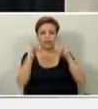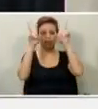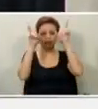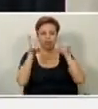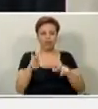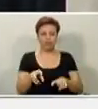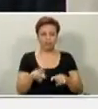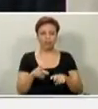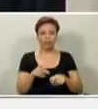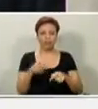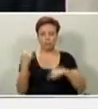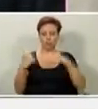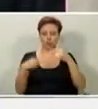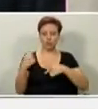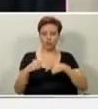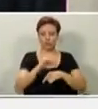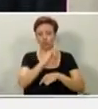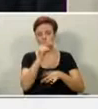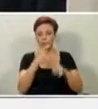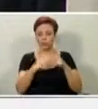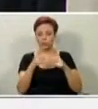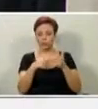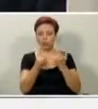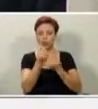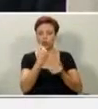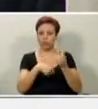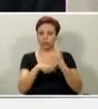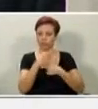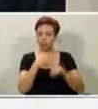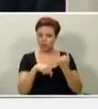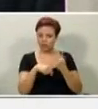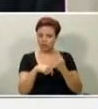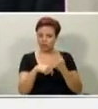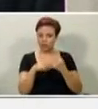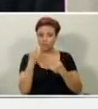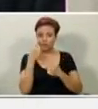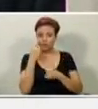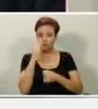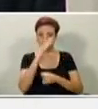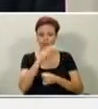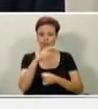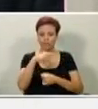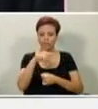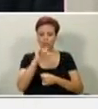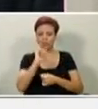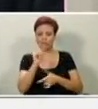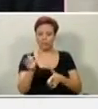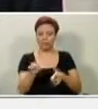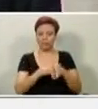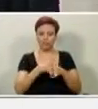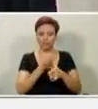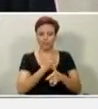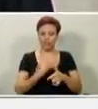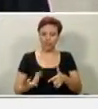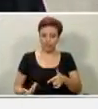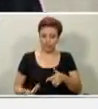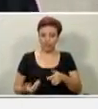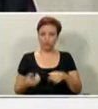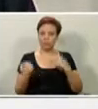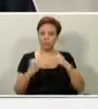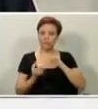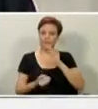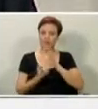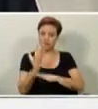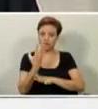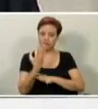que não se pensou se... E aí a CPI tem mostrando isso, a CPI da dívida pública, de a gente ter mecanismos mais